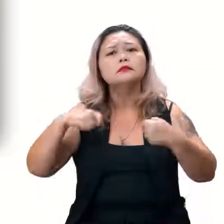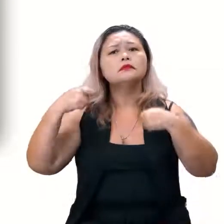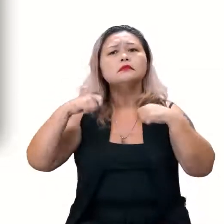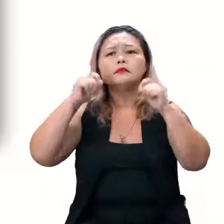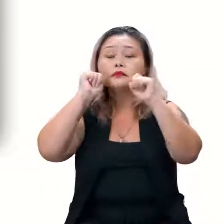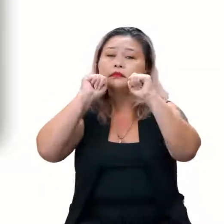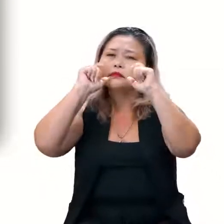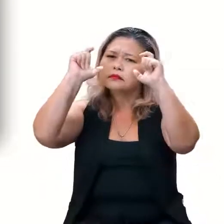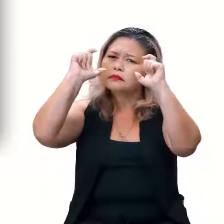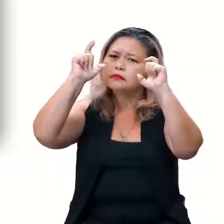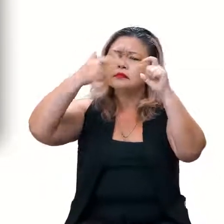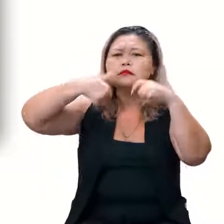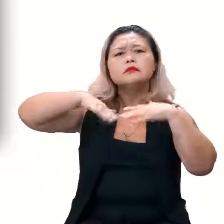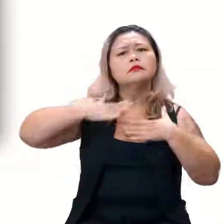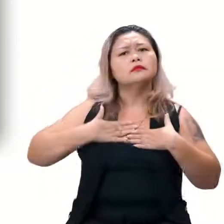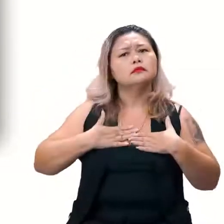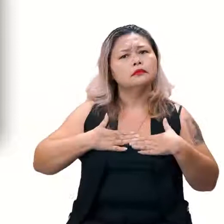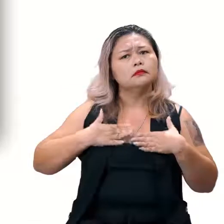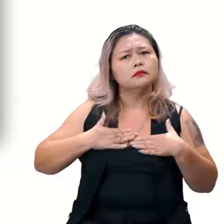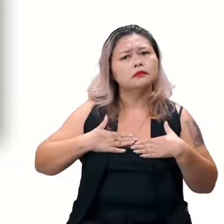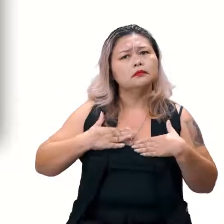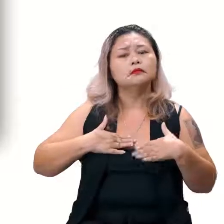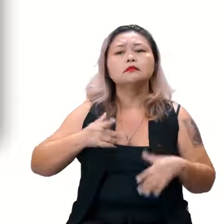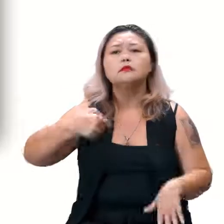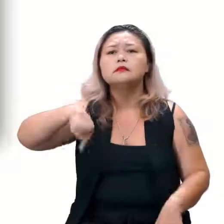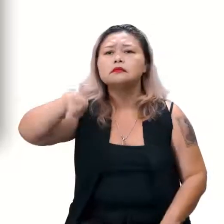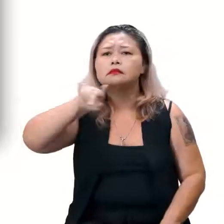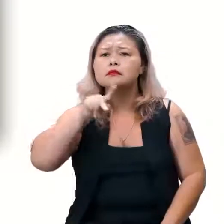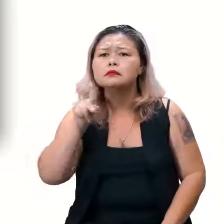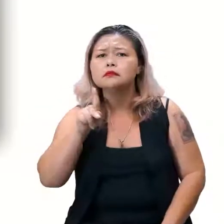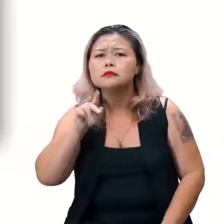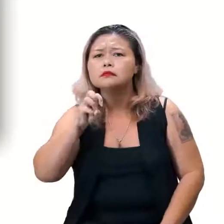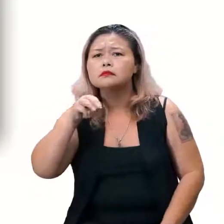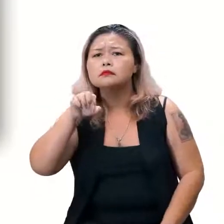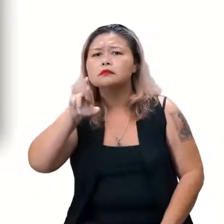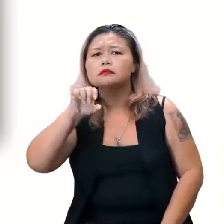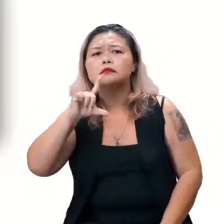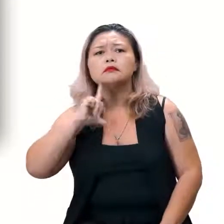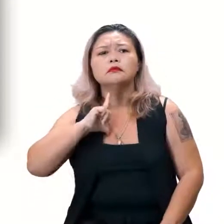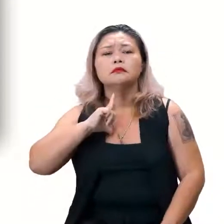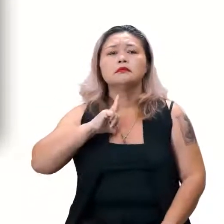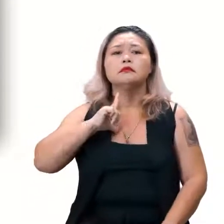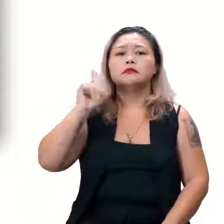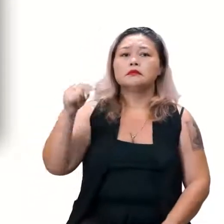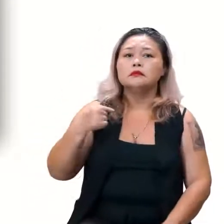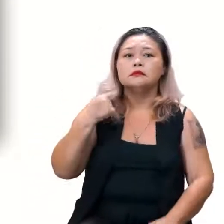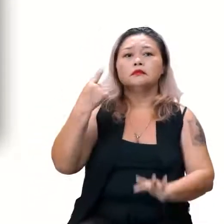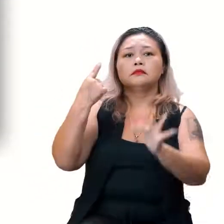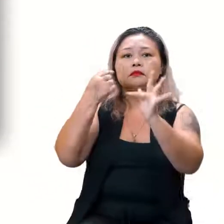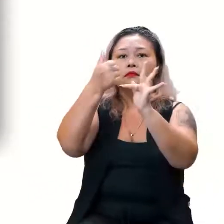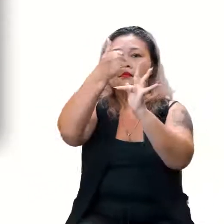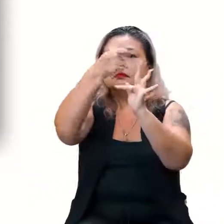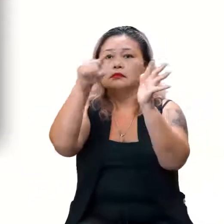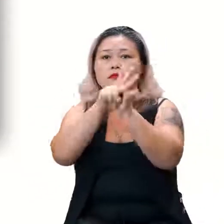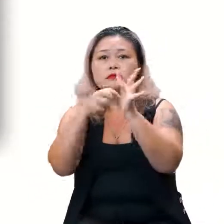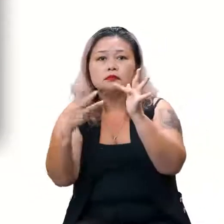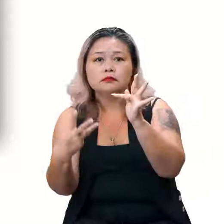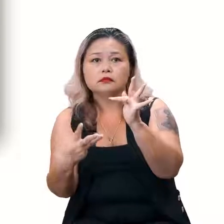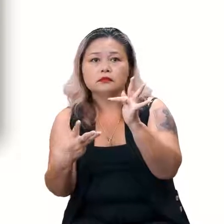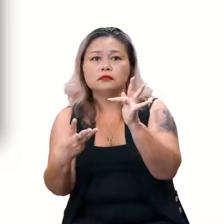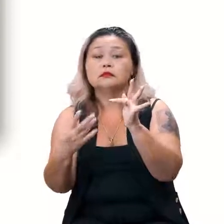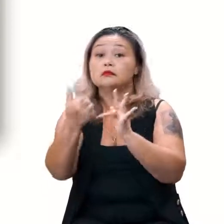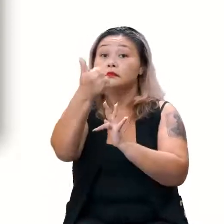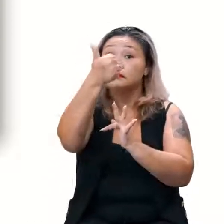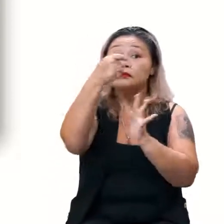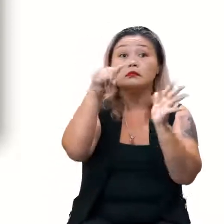e fazer com calma. Tem, professor Maurício, mas tem outros pontos aqui, tem 1 para X e menos 3, ó. 1 para X e menos 3, também